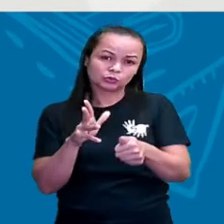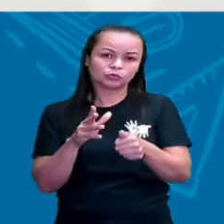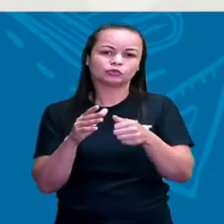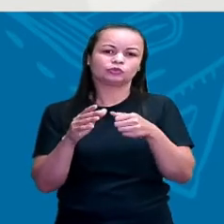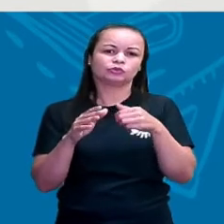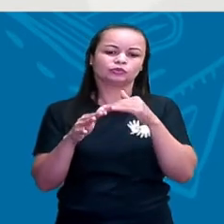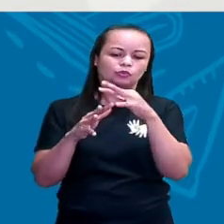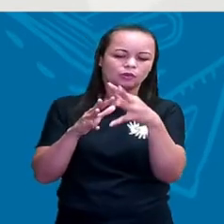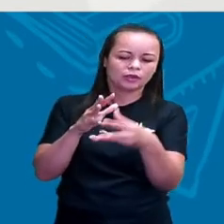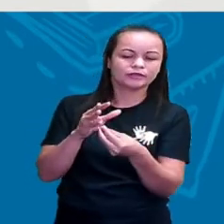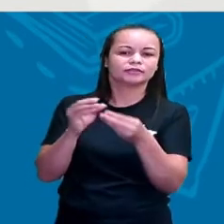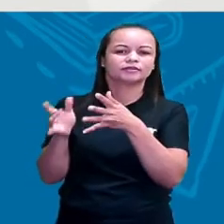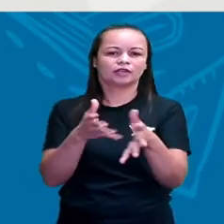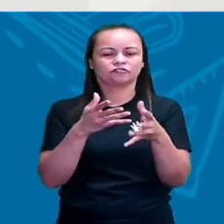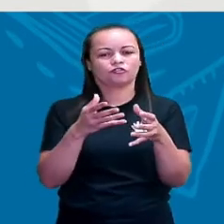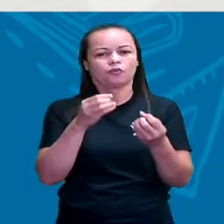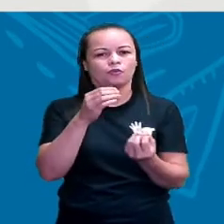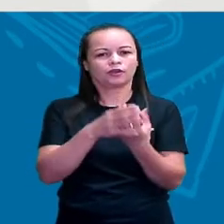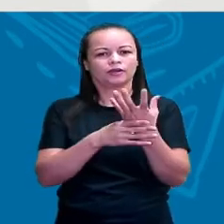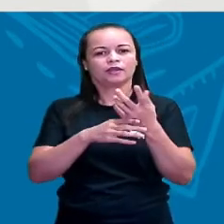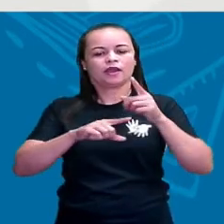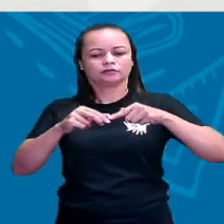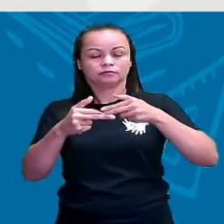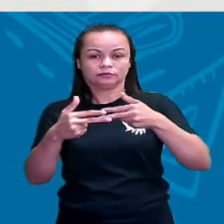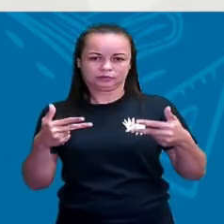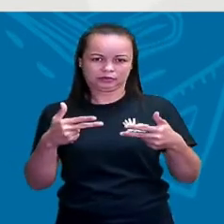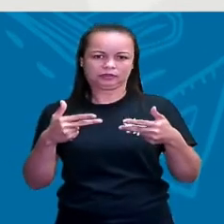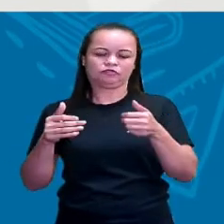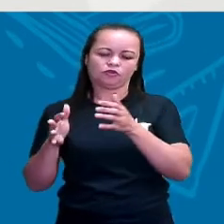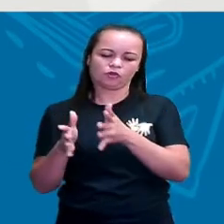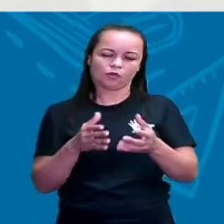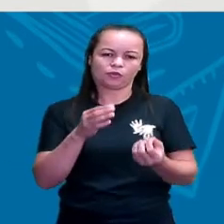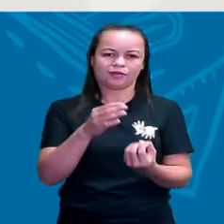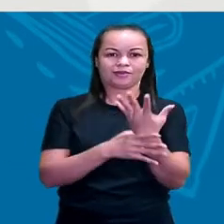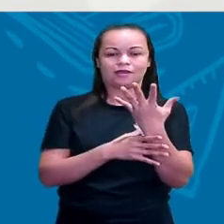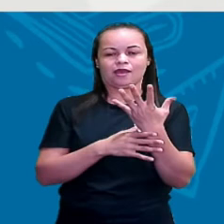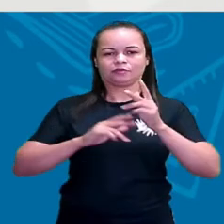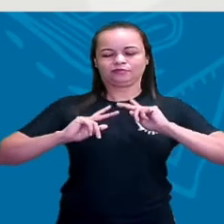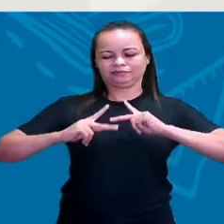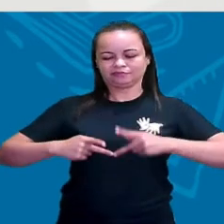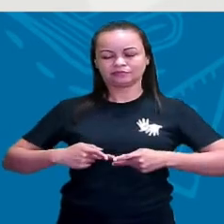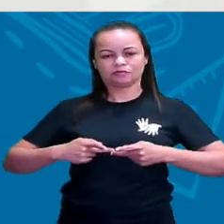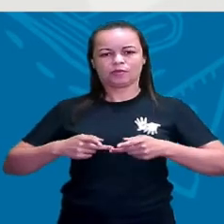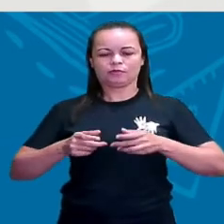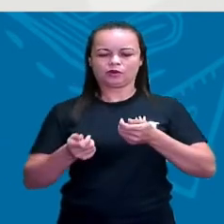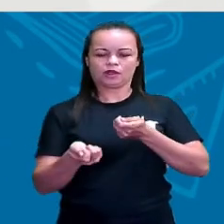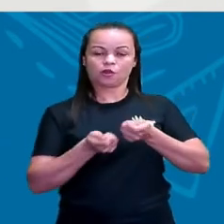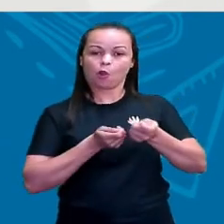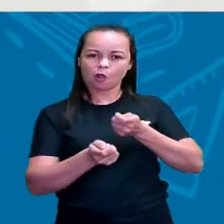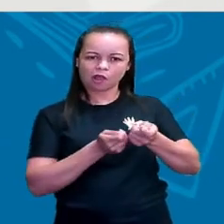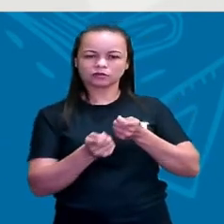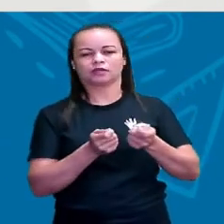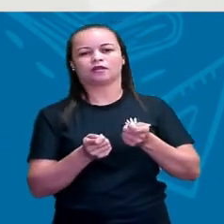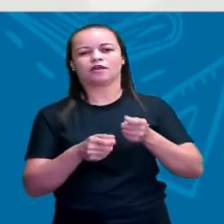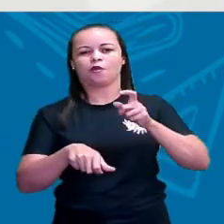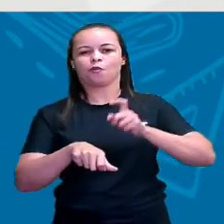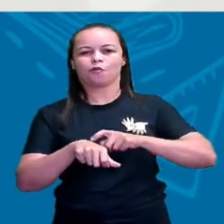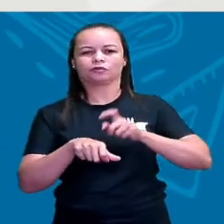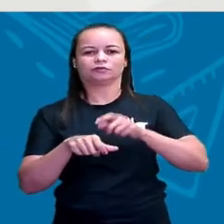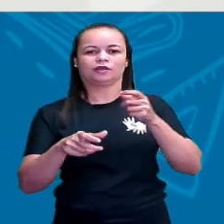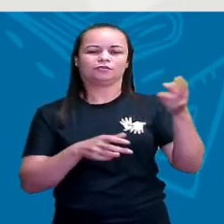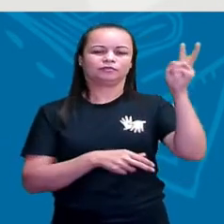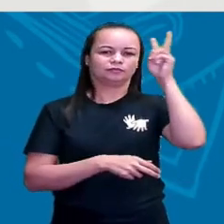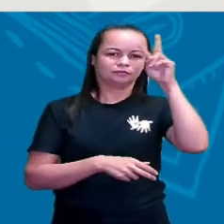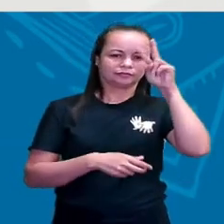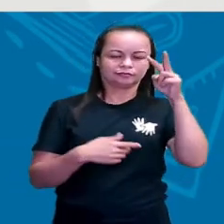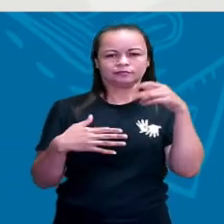instrumentos que foram criados ao longo do tempo pelo ser humano para poder controlar esse tempo histórico. Por conta das